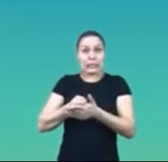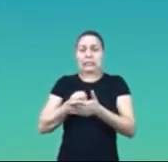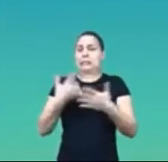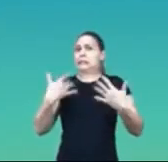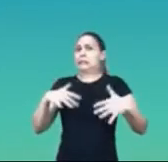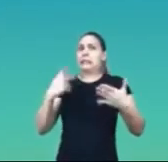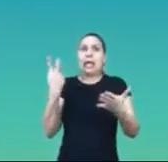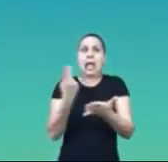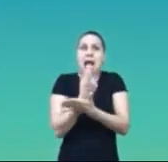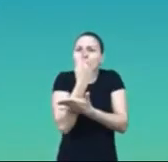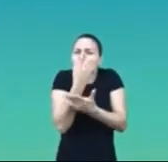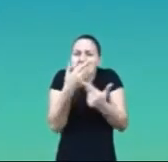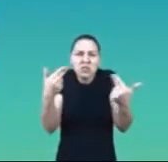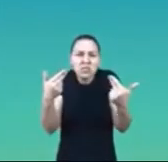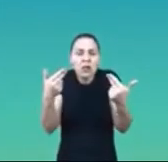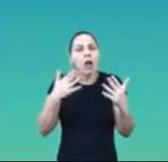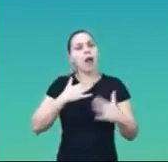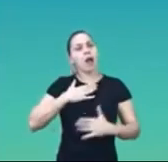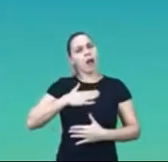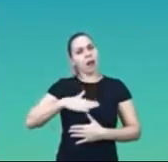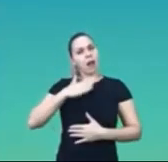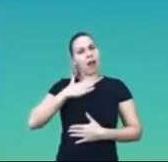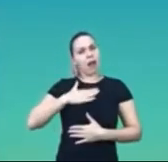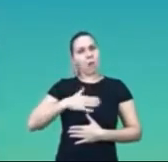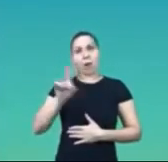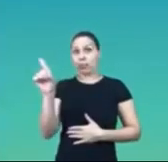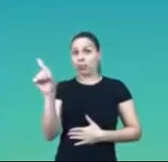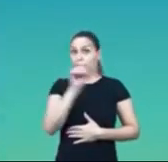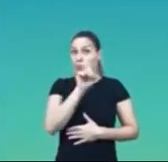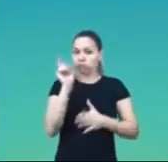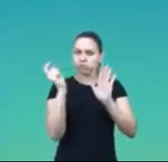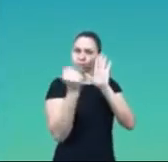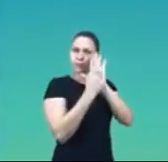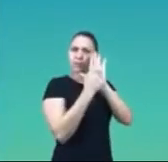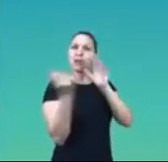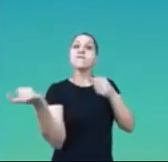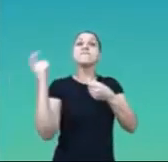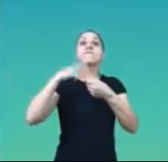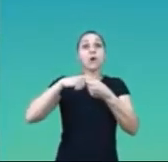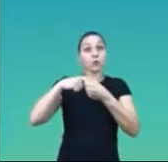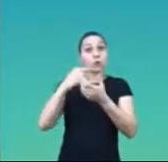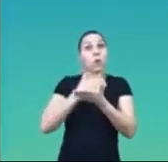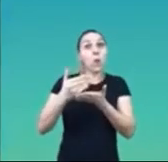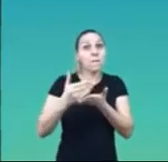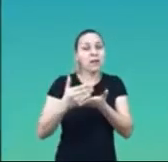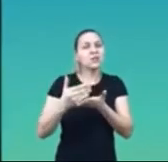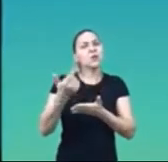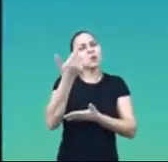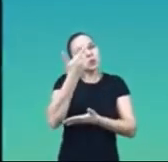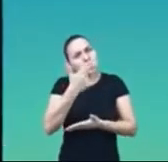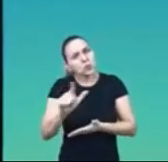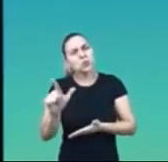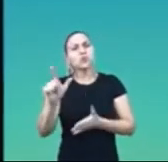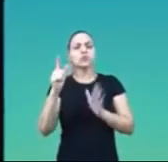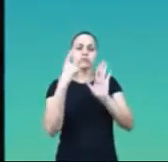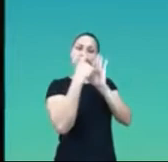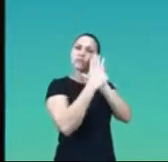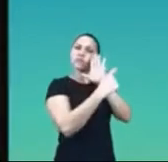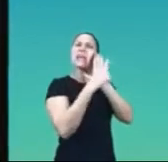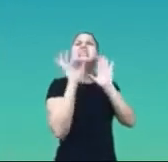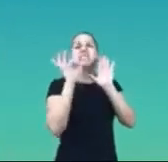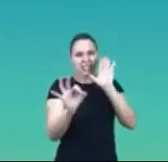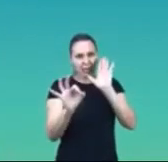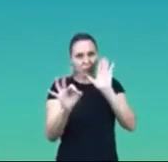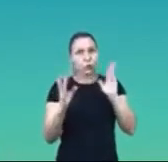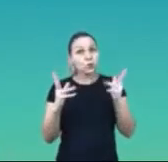Eita, algum dado estava errado? Calma. Toque em Não, voltar ao início. E recomece até que tudo esteja certinho.